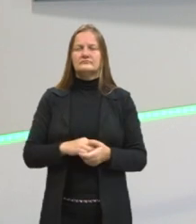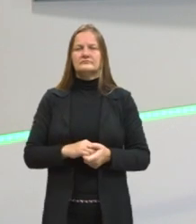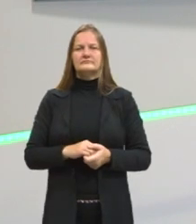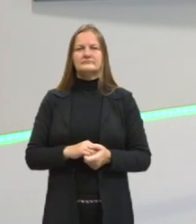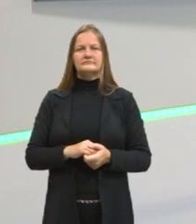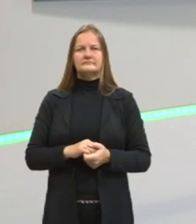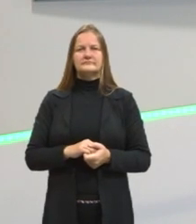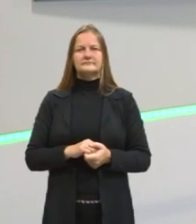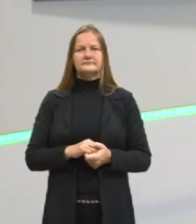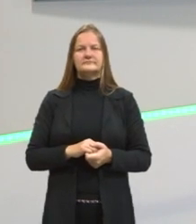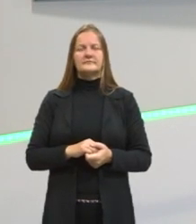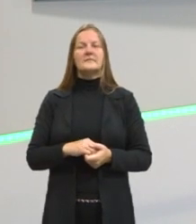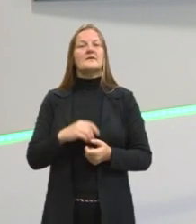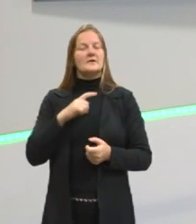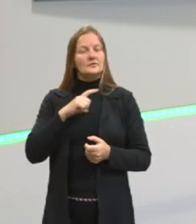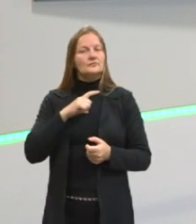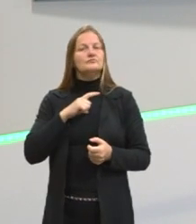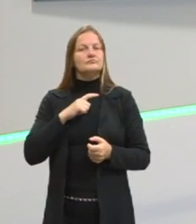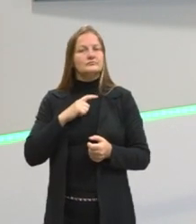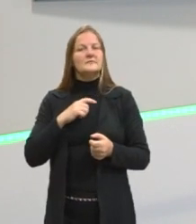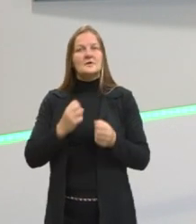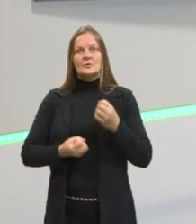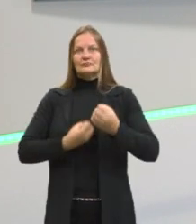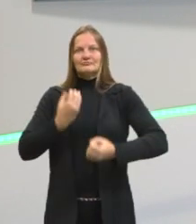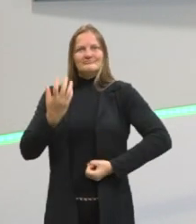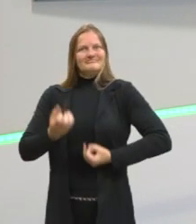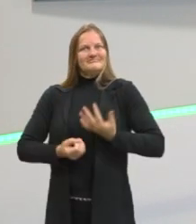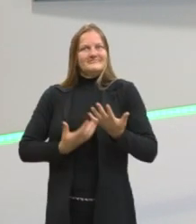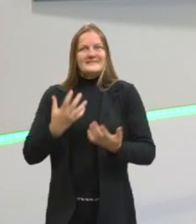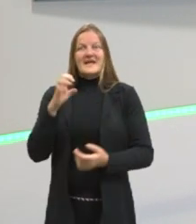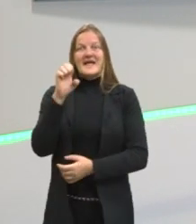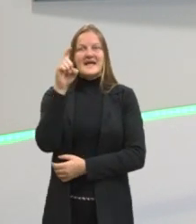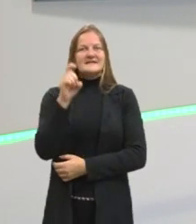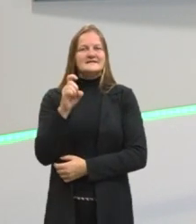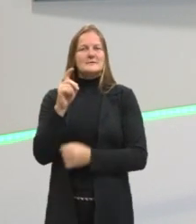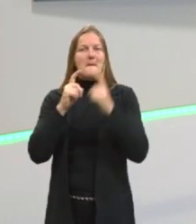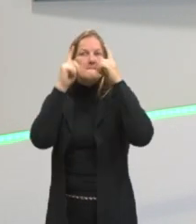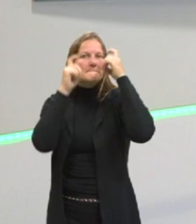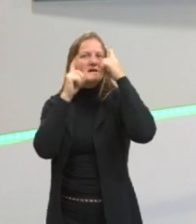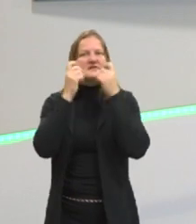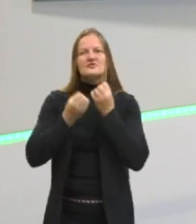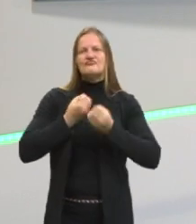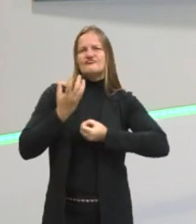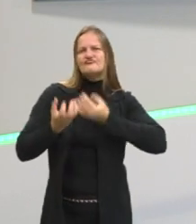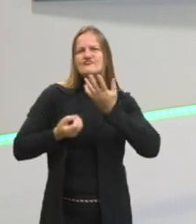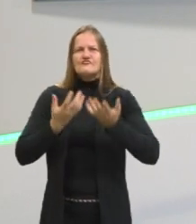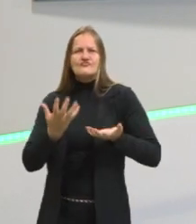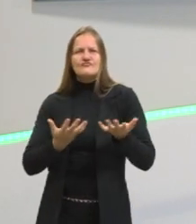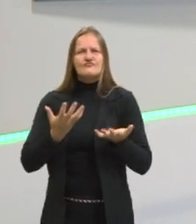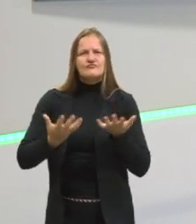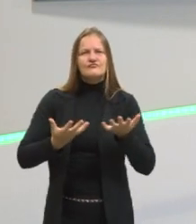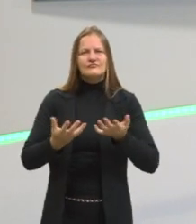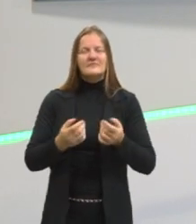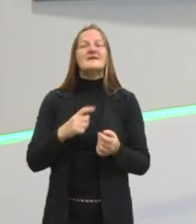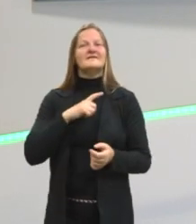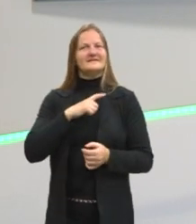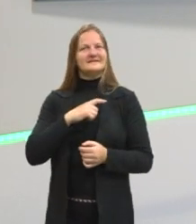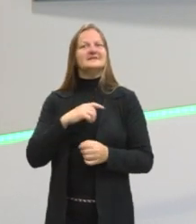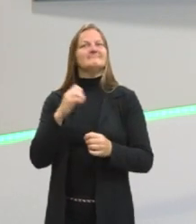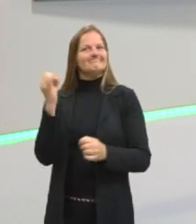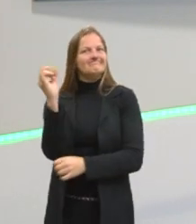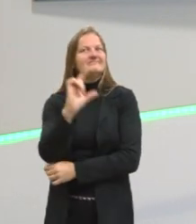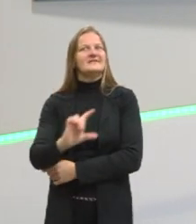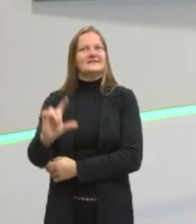Porque, como eu falei antes, elas tratam de expressividade. E os poemas nada mais são do que textos extremamente